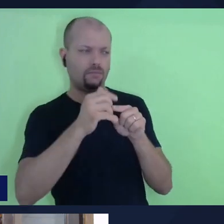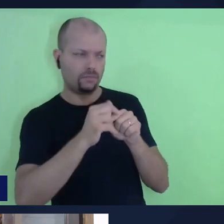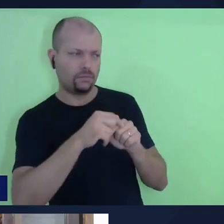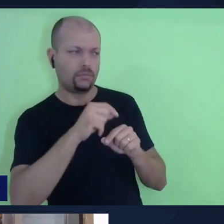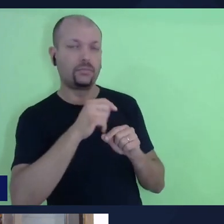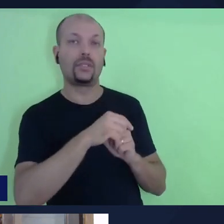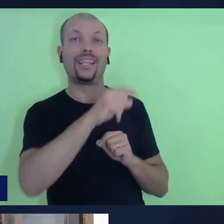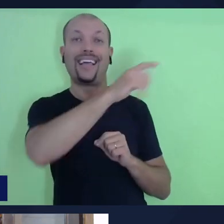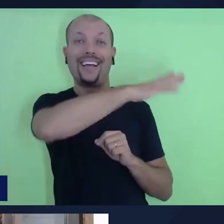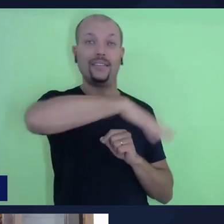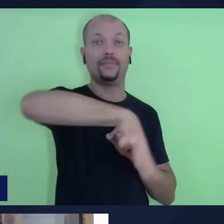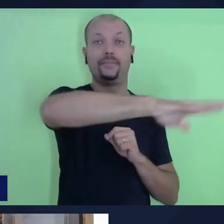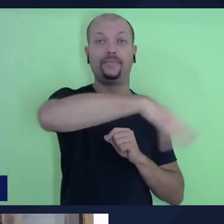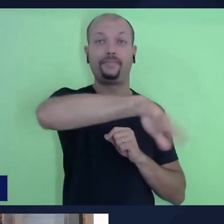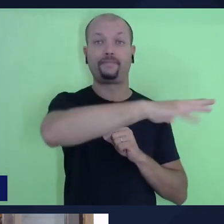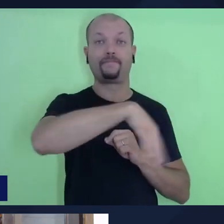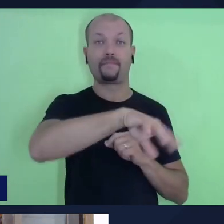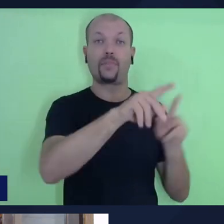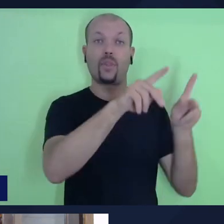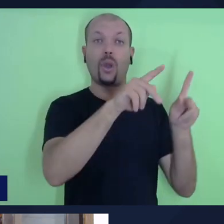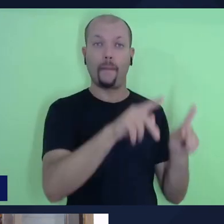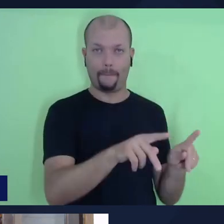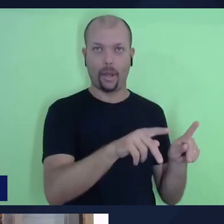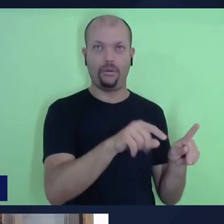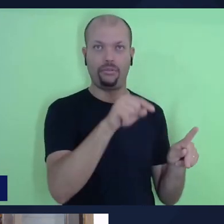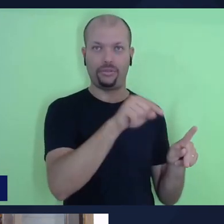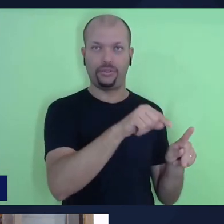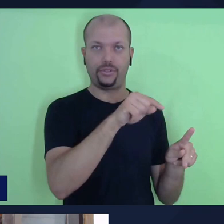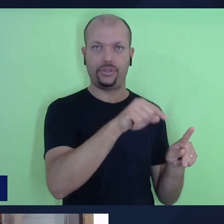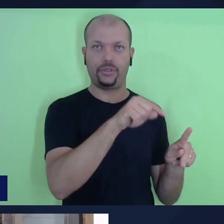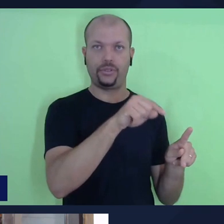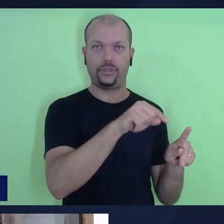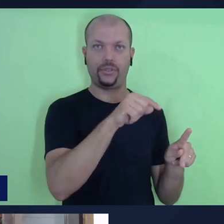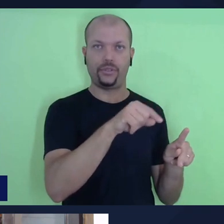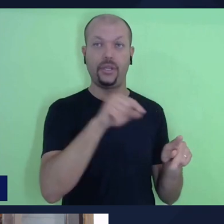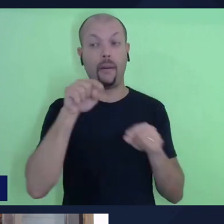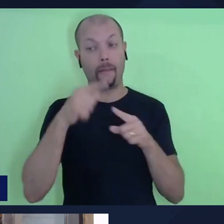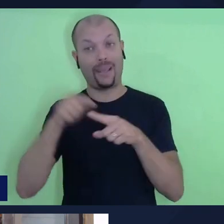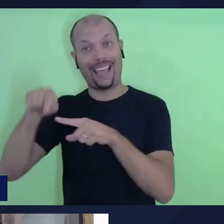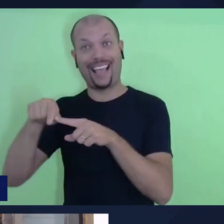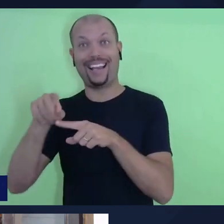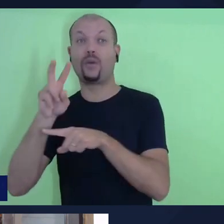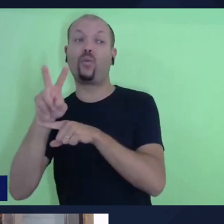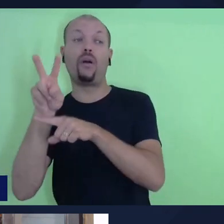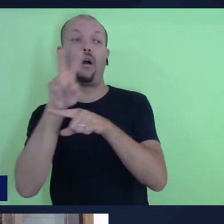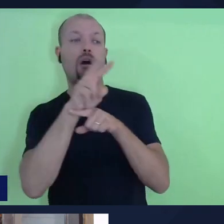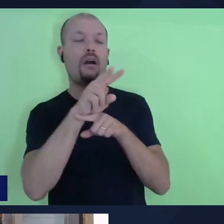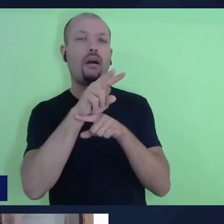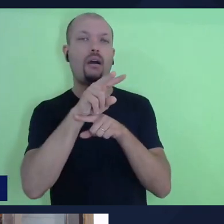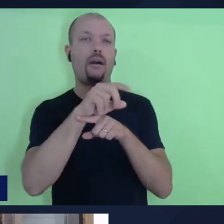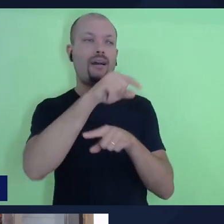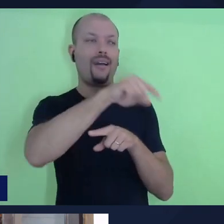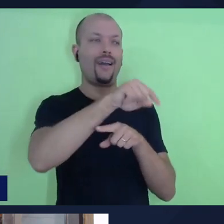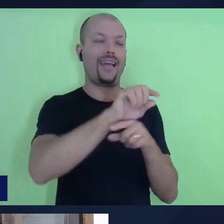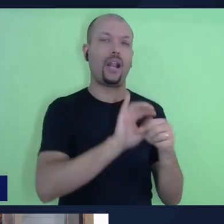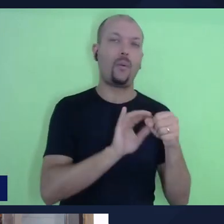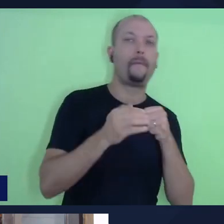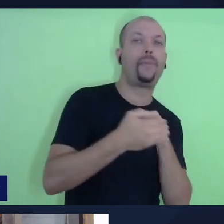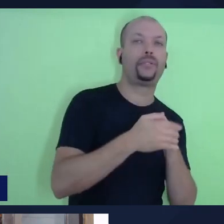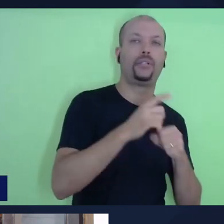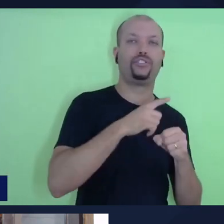indivíduos que estavam sobre sua proteção, sobre seu cuidado, recebessem essa proteção de forma